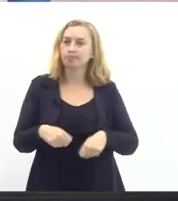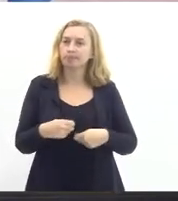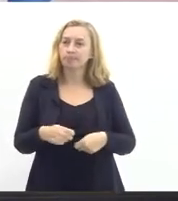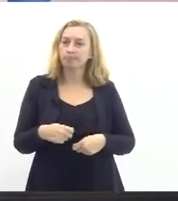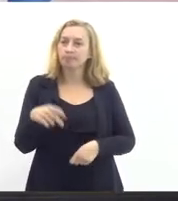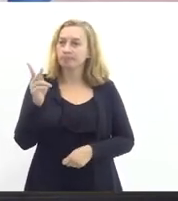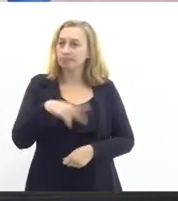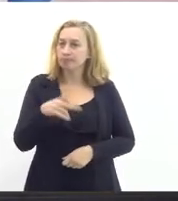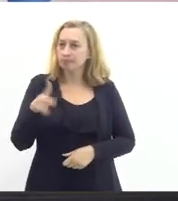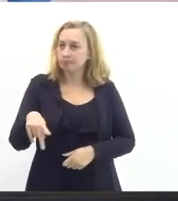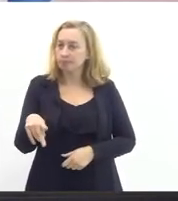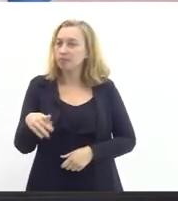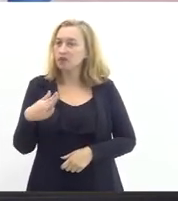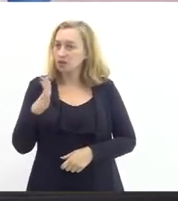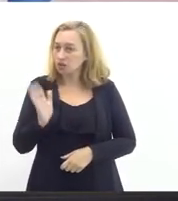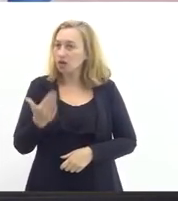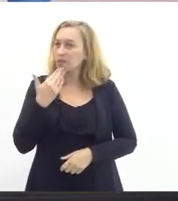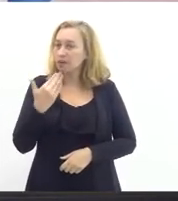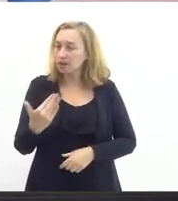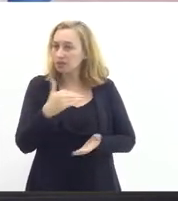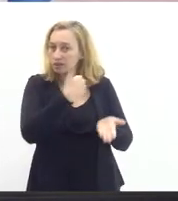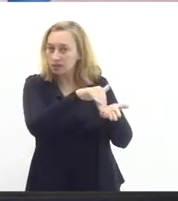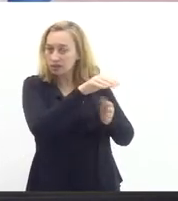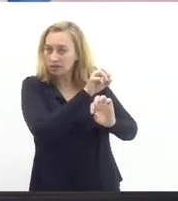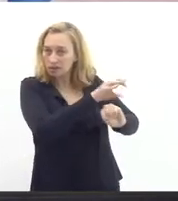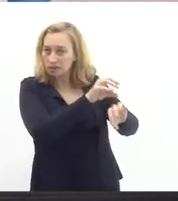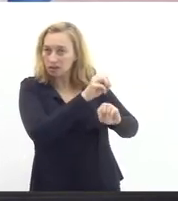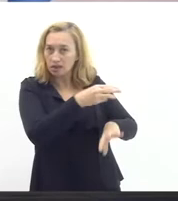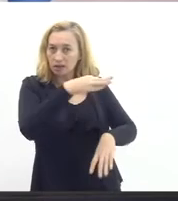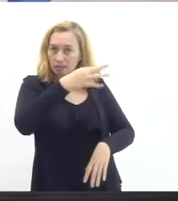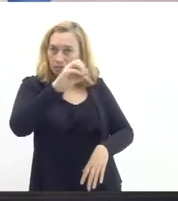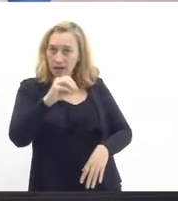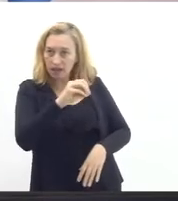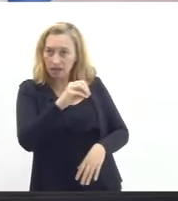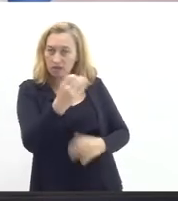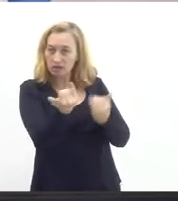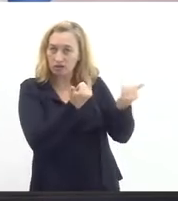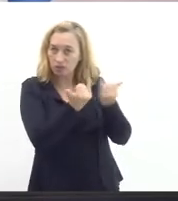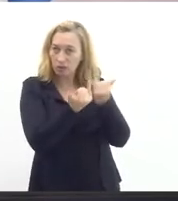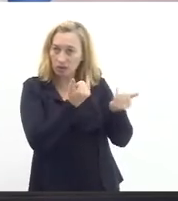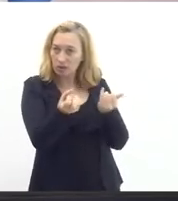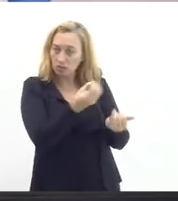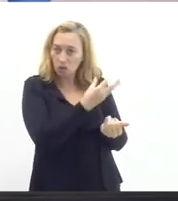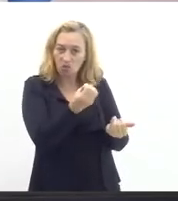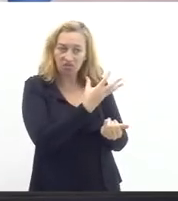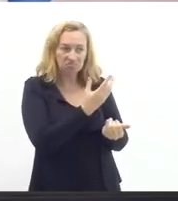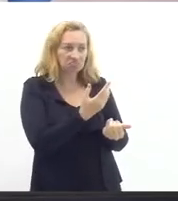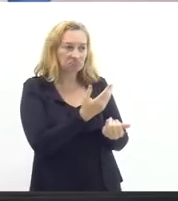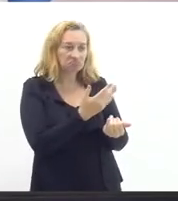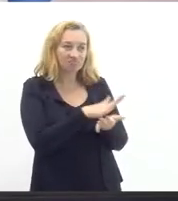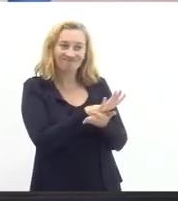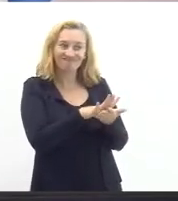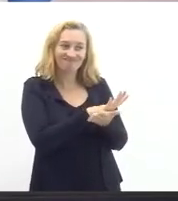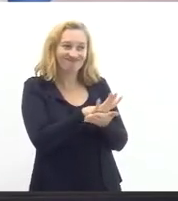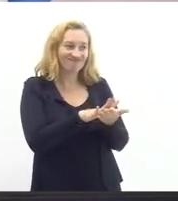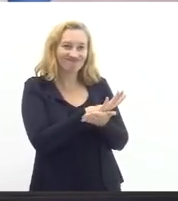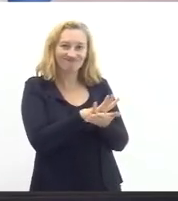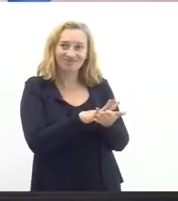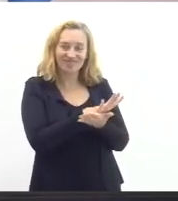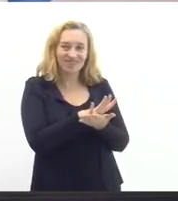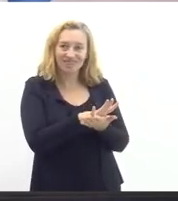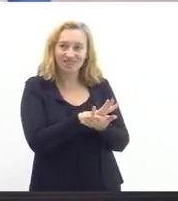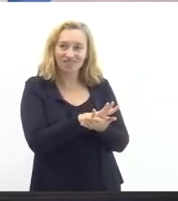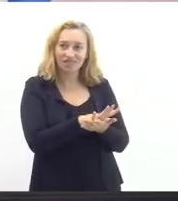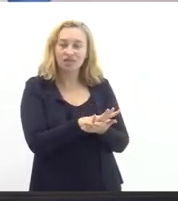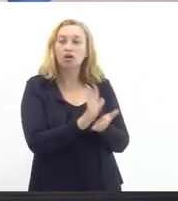a gente já solicitou por exemplo para a Seduc em março a atualização dessas informações ainda não recebeu hoje pela manhã o secretário falou comigo